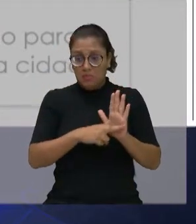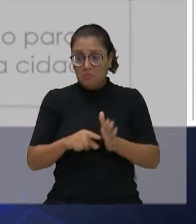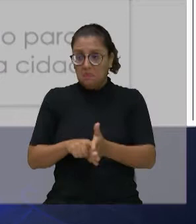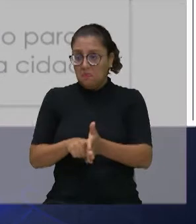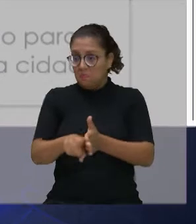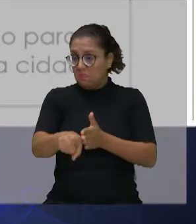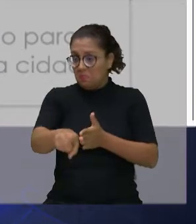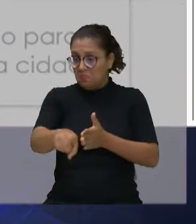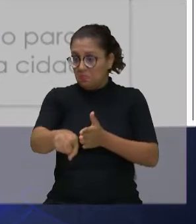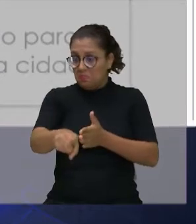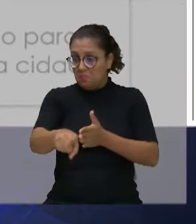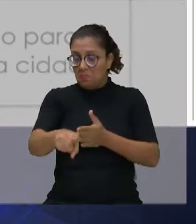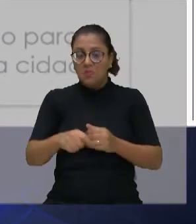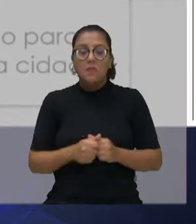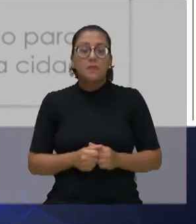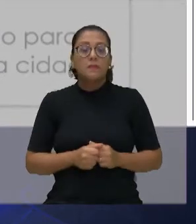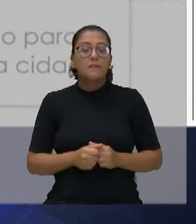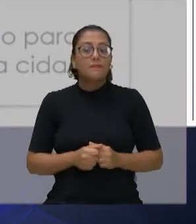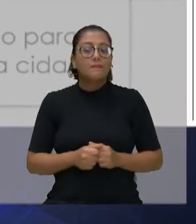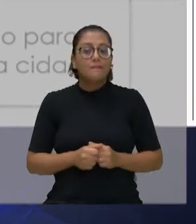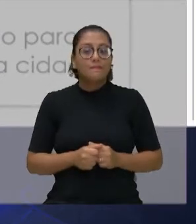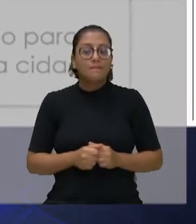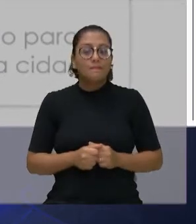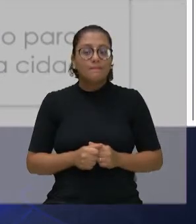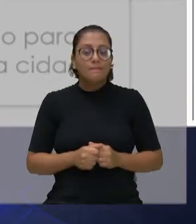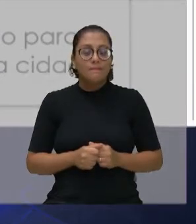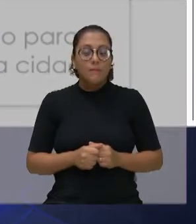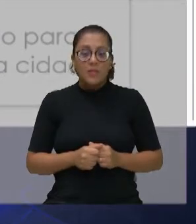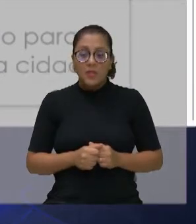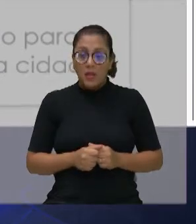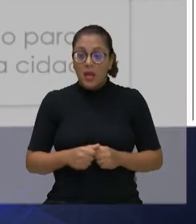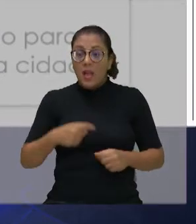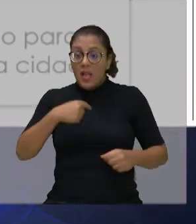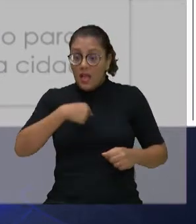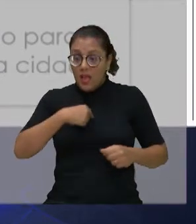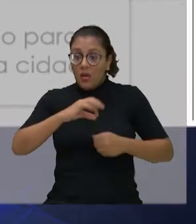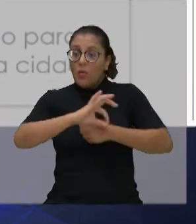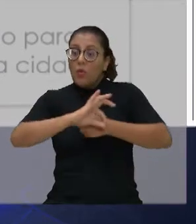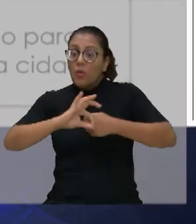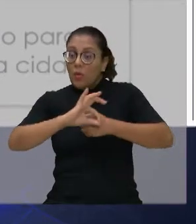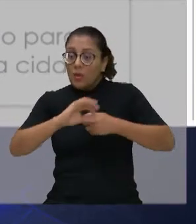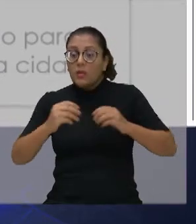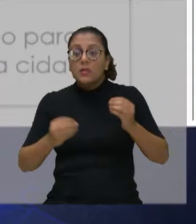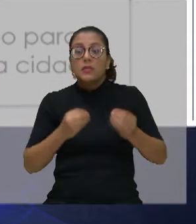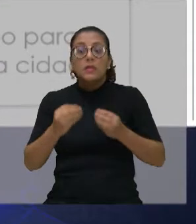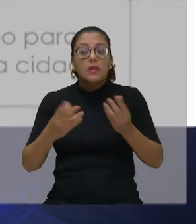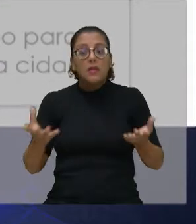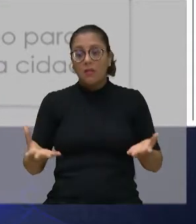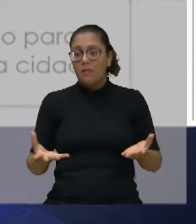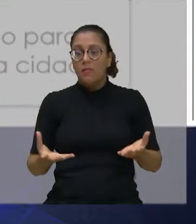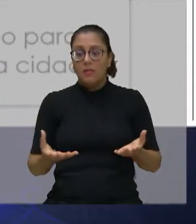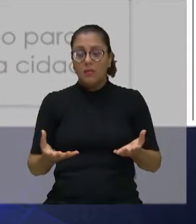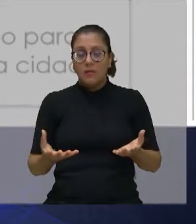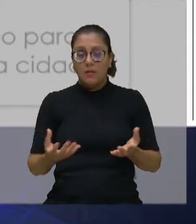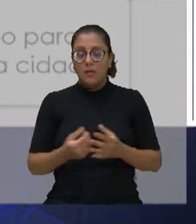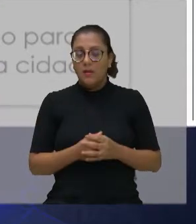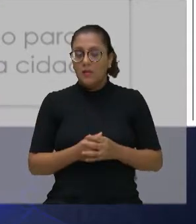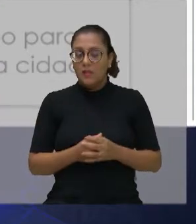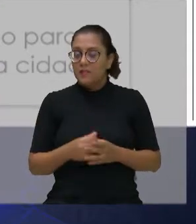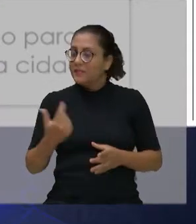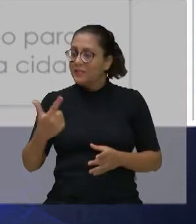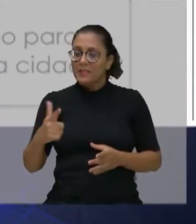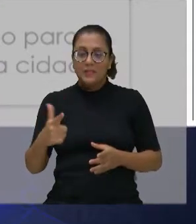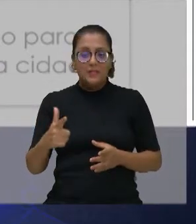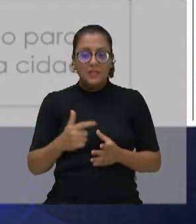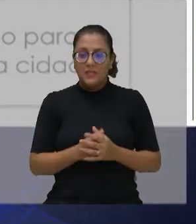requerimento da minha autoria, que também nem foi dito e que foi destacado. Então, não tem esta forma